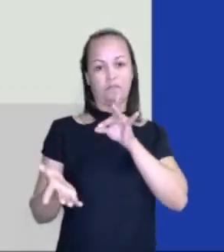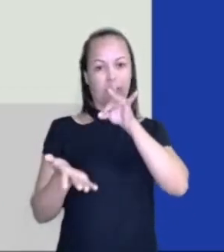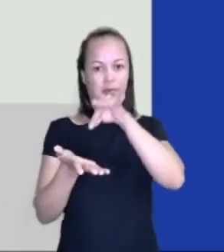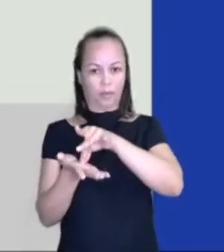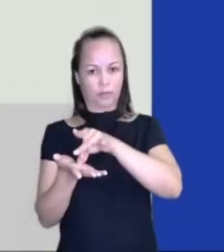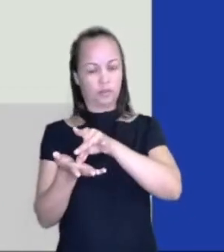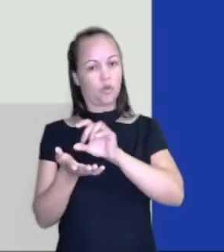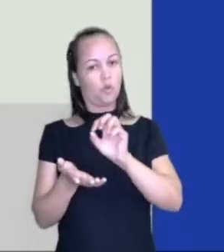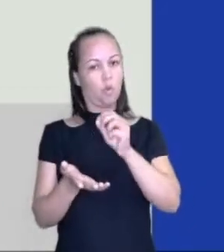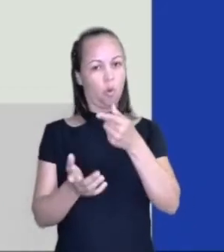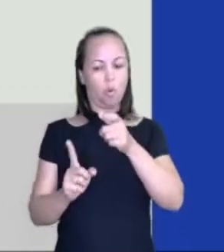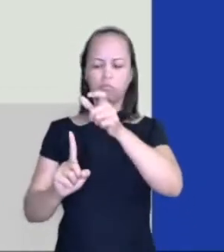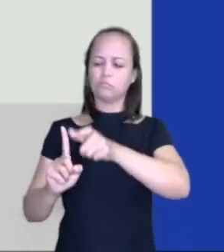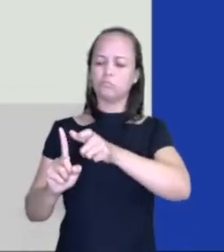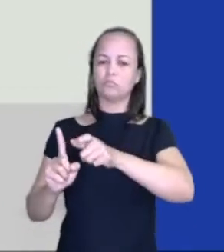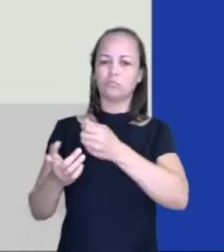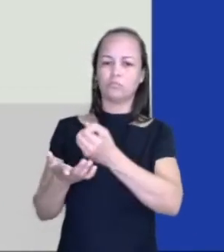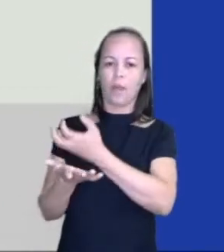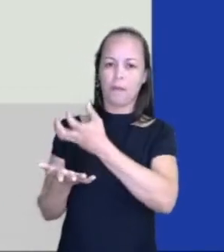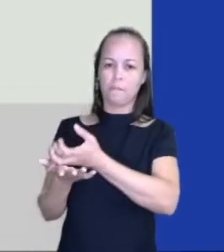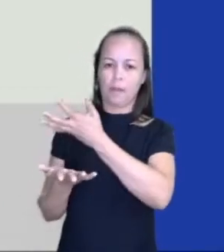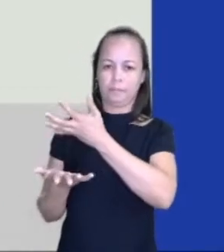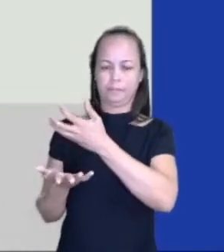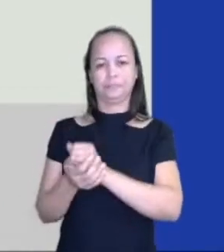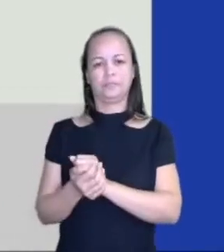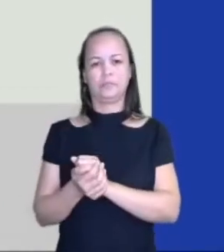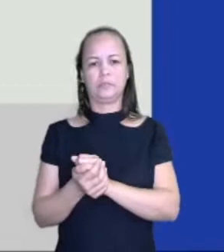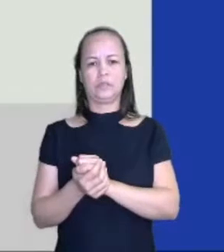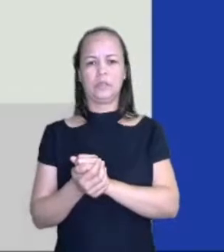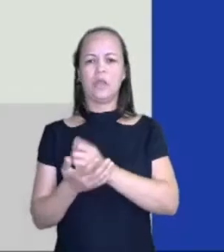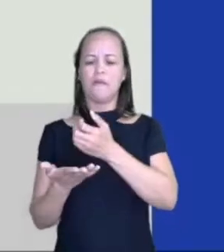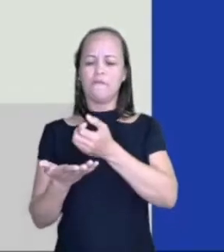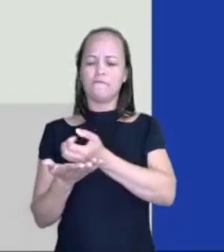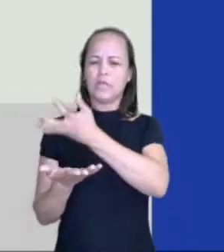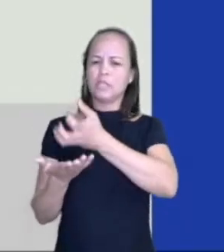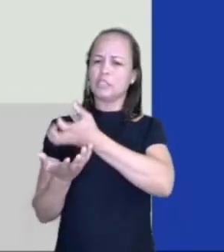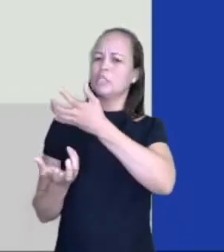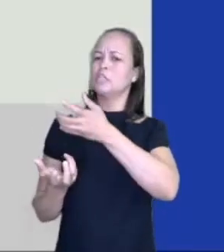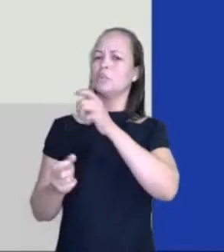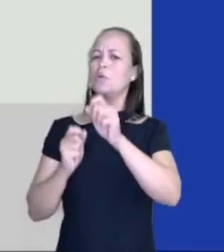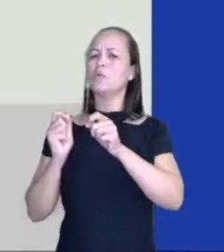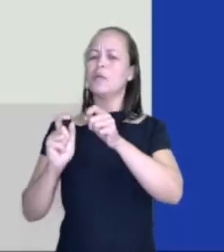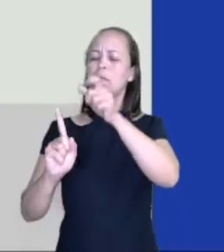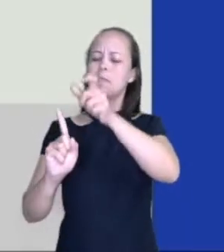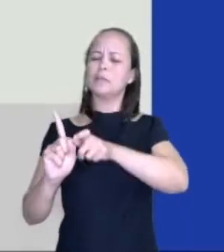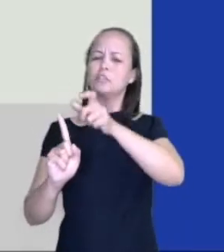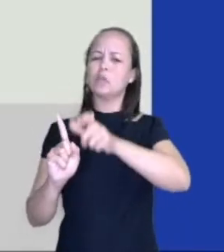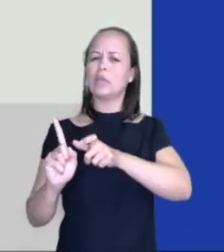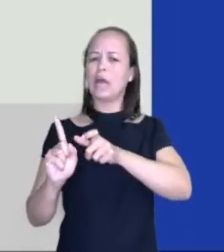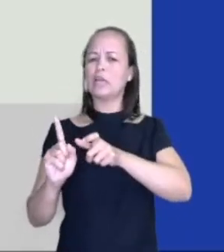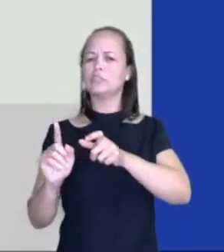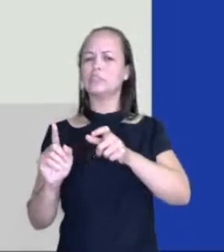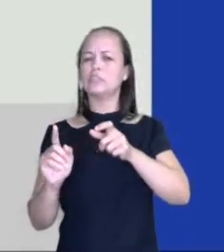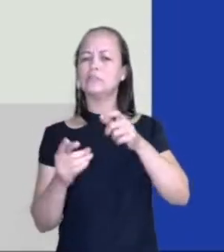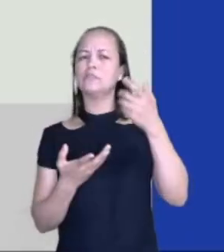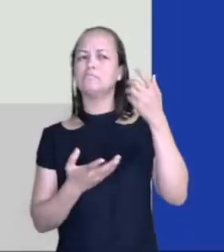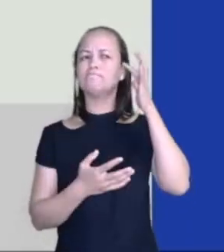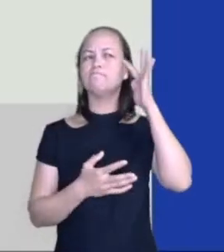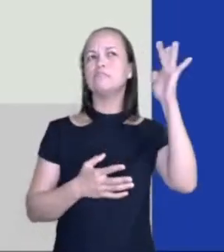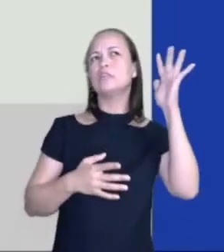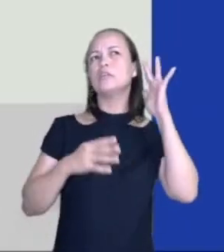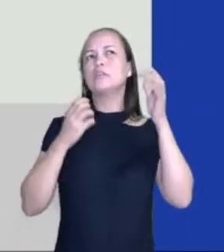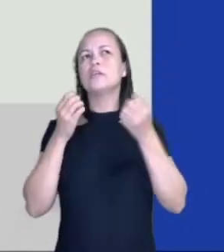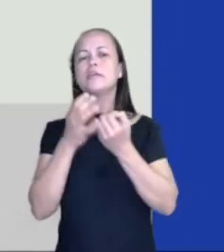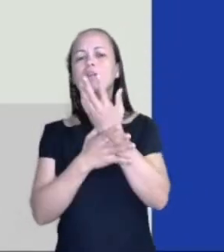E o que seriam fictícios? Seriam aqueles tipos de personagens que a gente inventa uma história para eles.